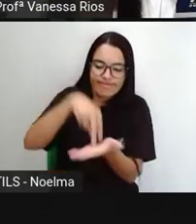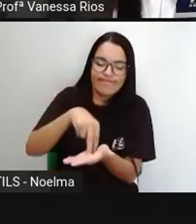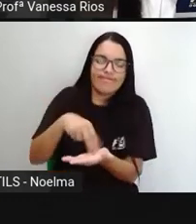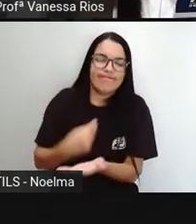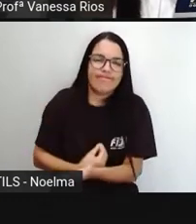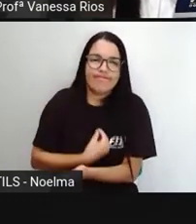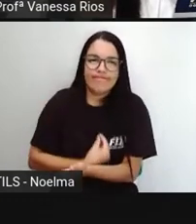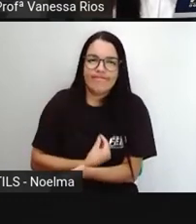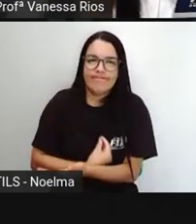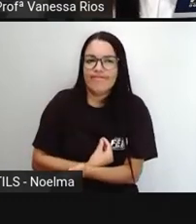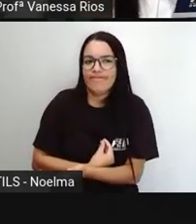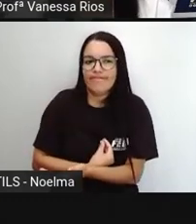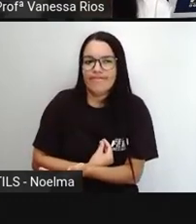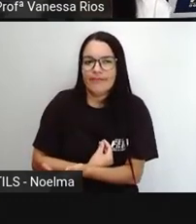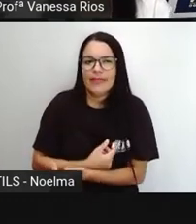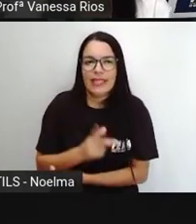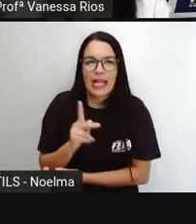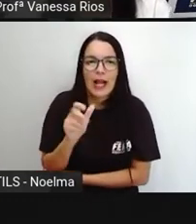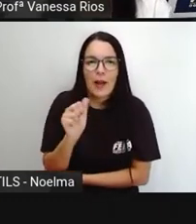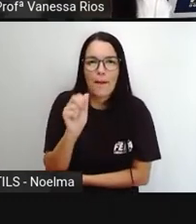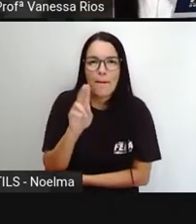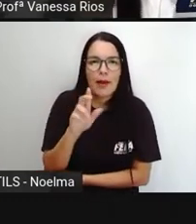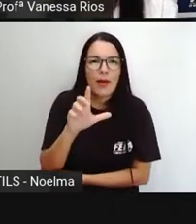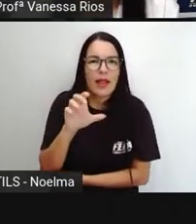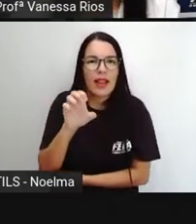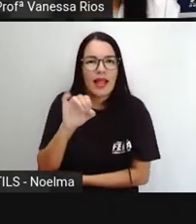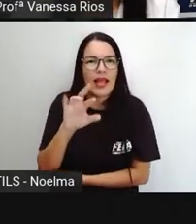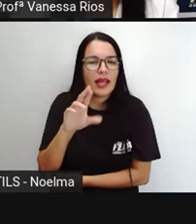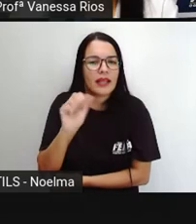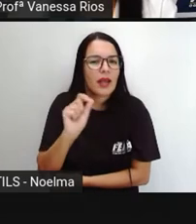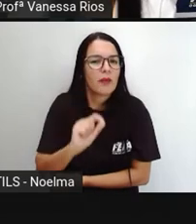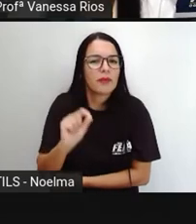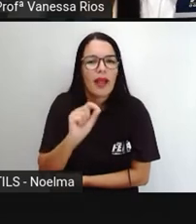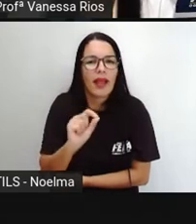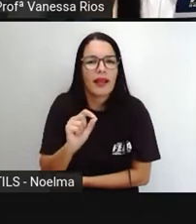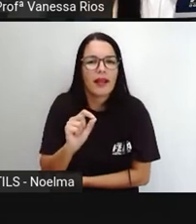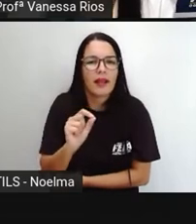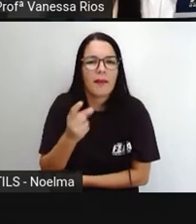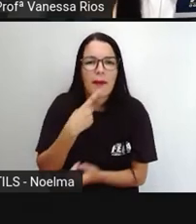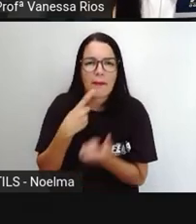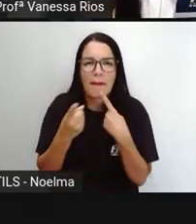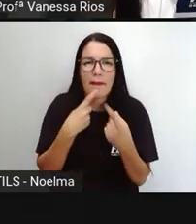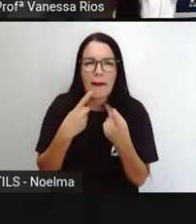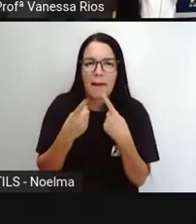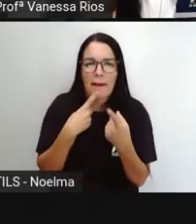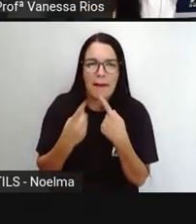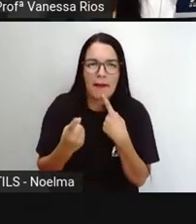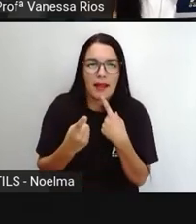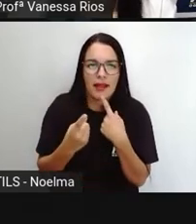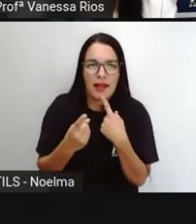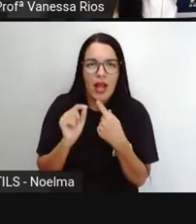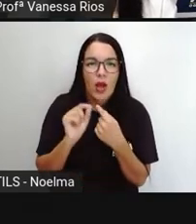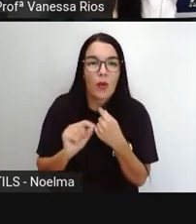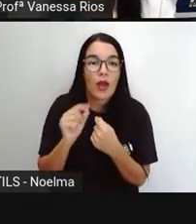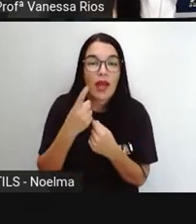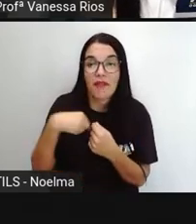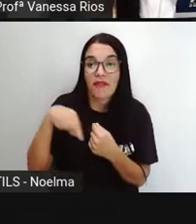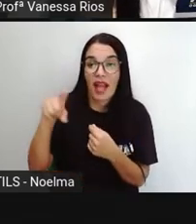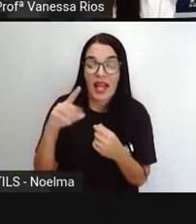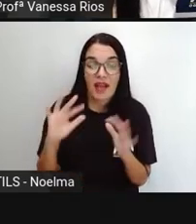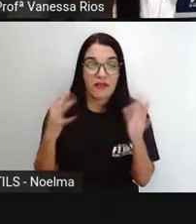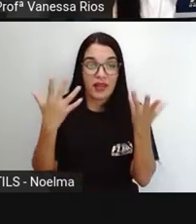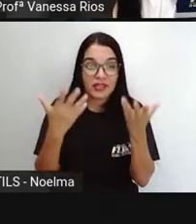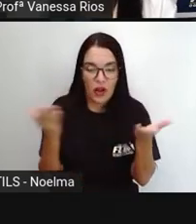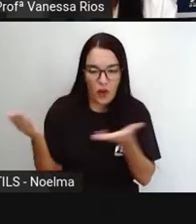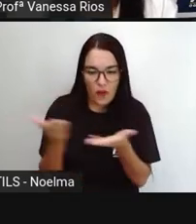correria, bate-boca é discussão. Ir à festa sem ser convidado é bicão. Cair como